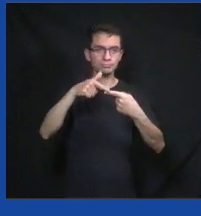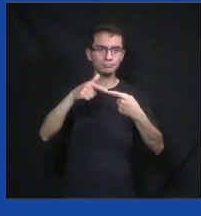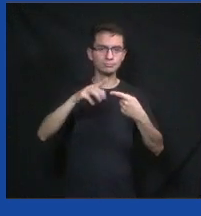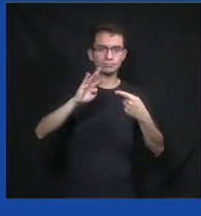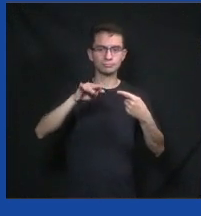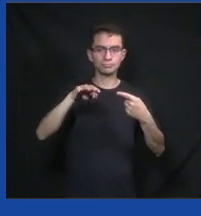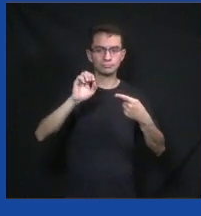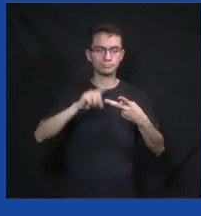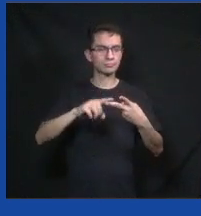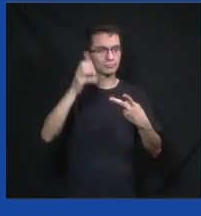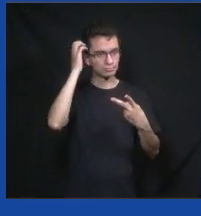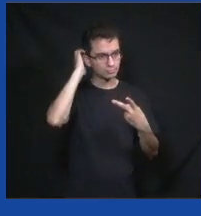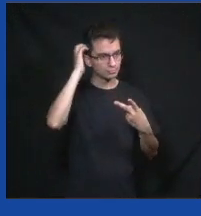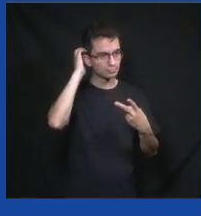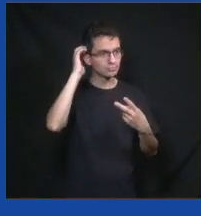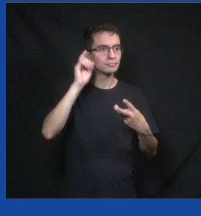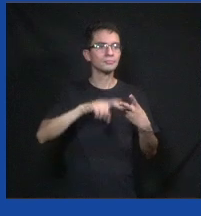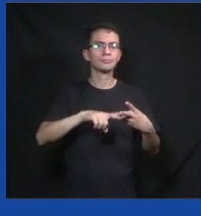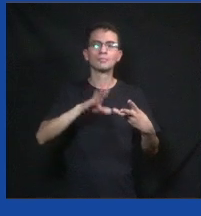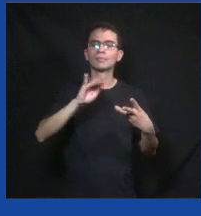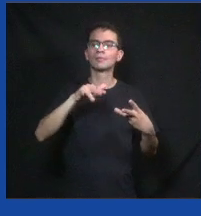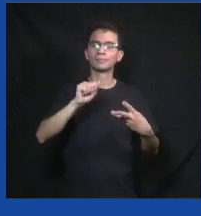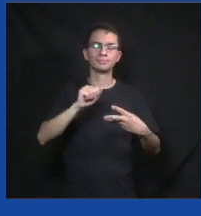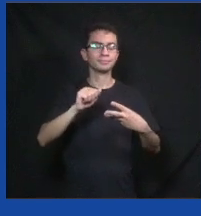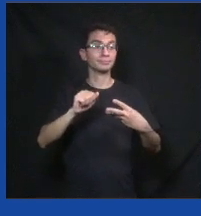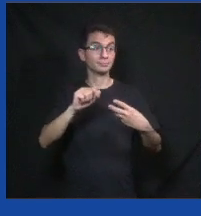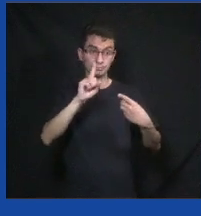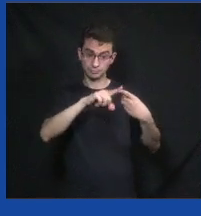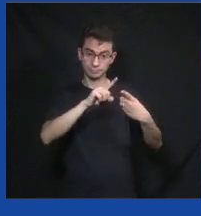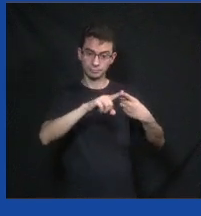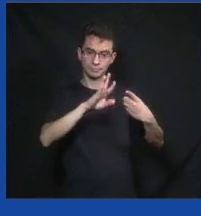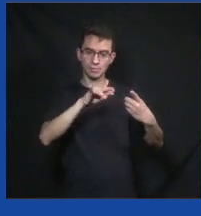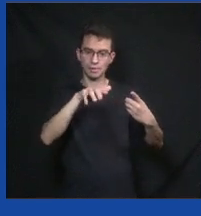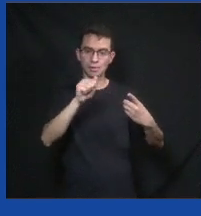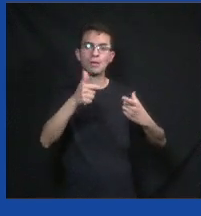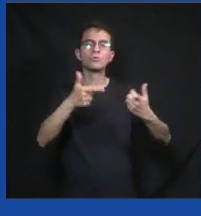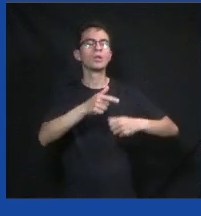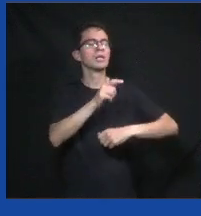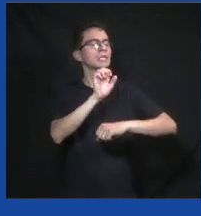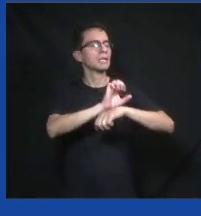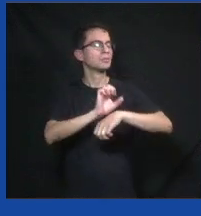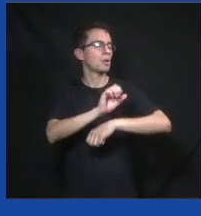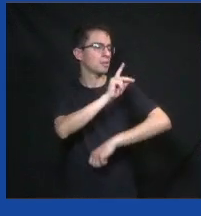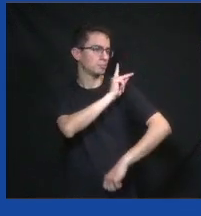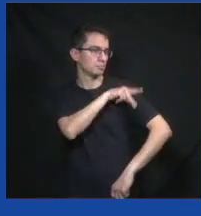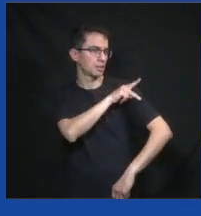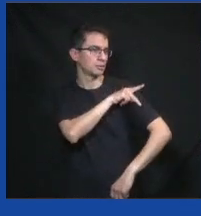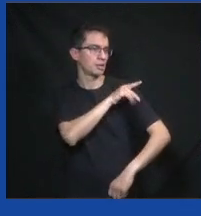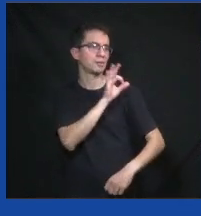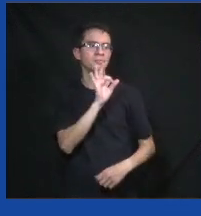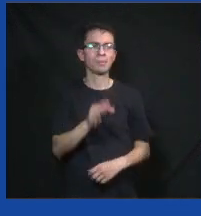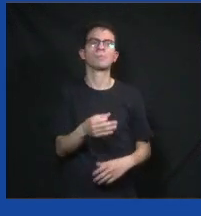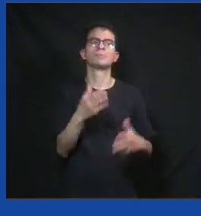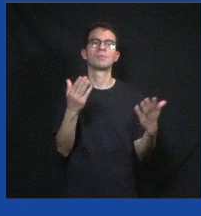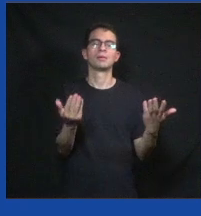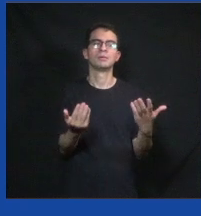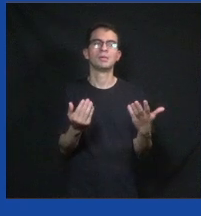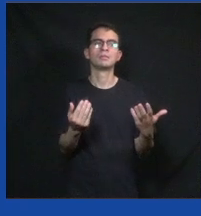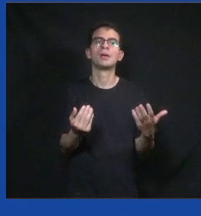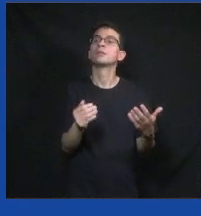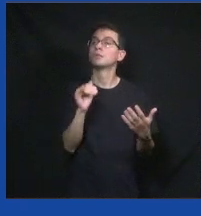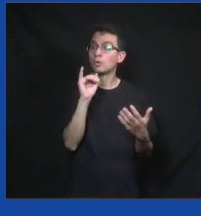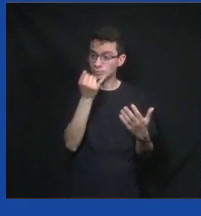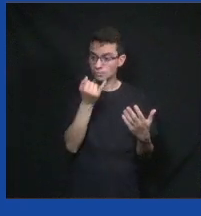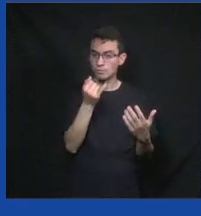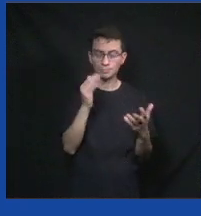em Santo André, em Niterói, por exemplo, só essas três pessoas tiveram mais de 3 mil colaborações em suas cidades. A gente destravou ali pelo